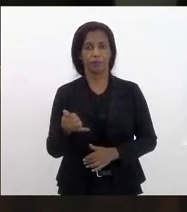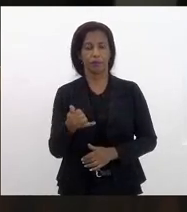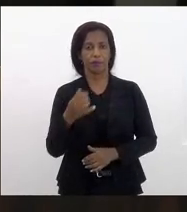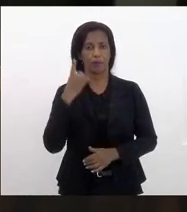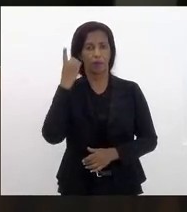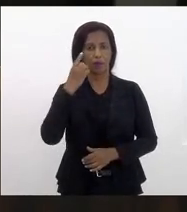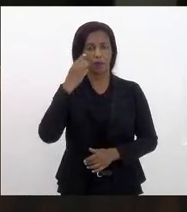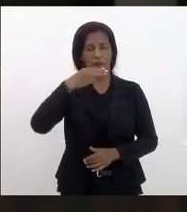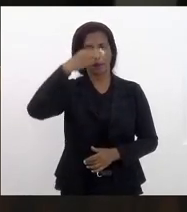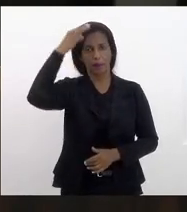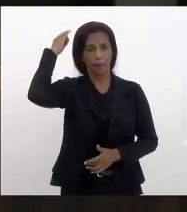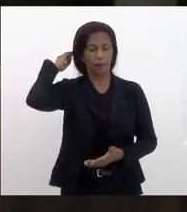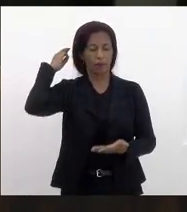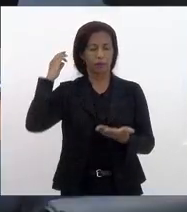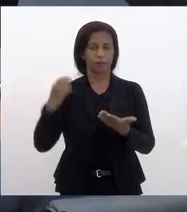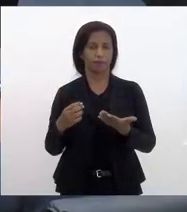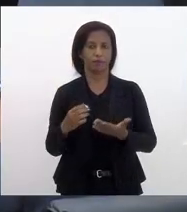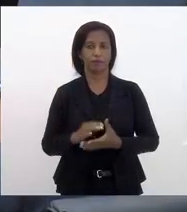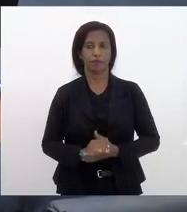deputado Márcio Pacheco.